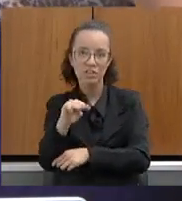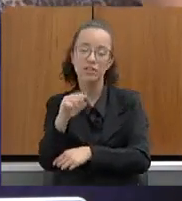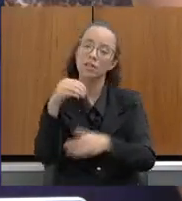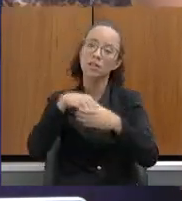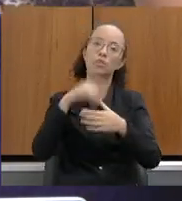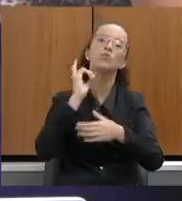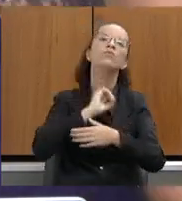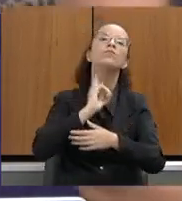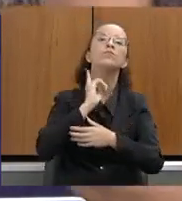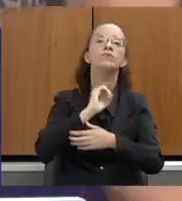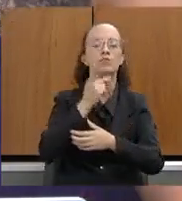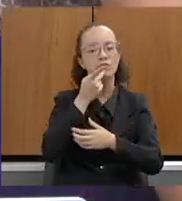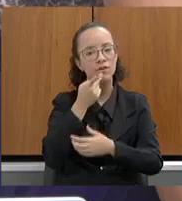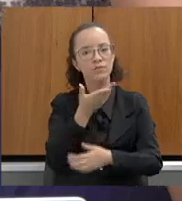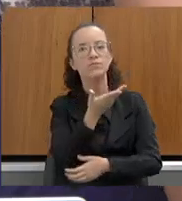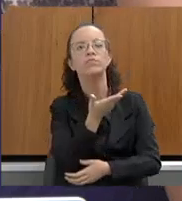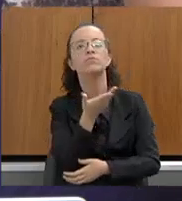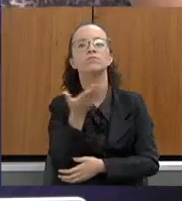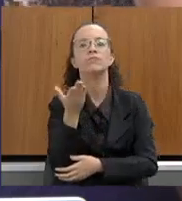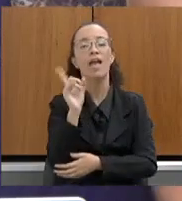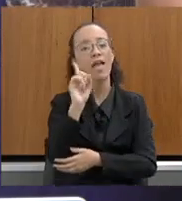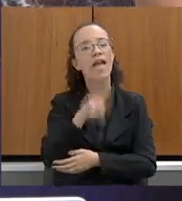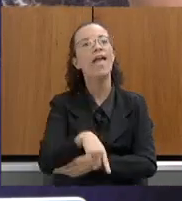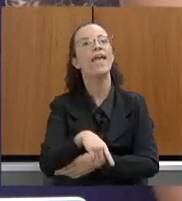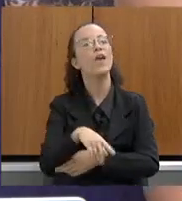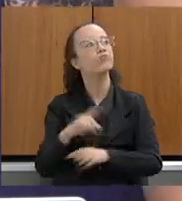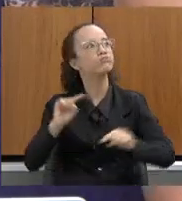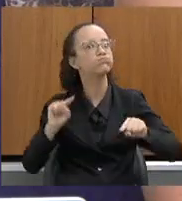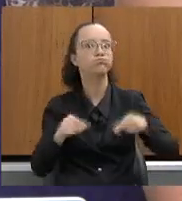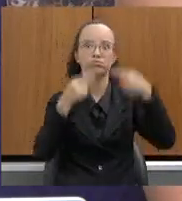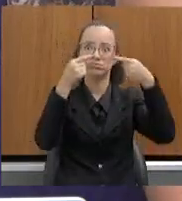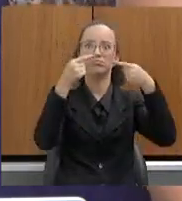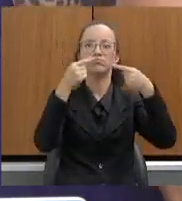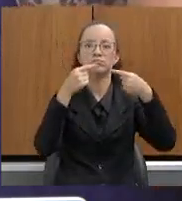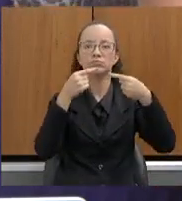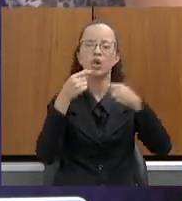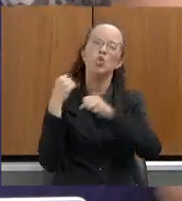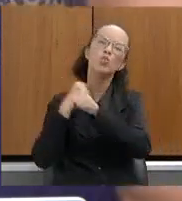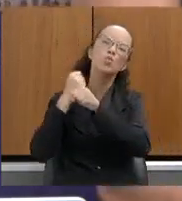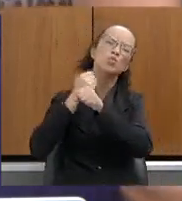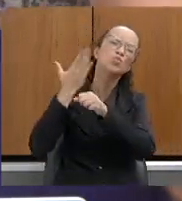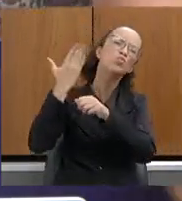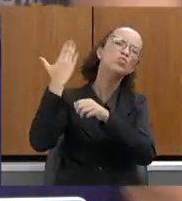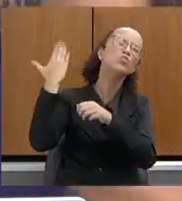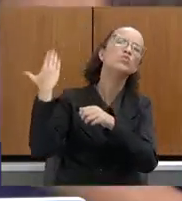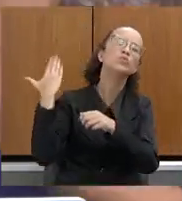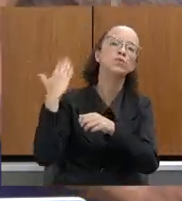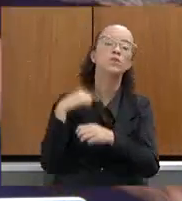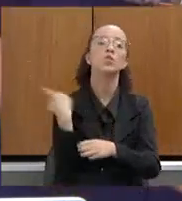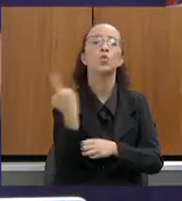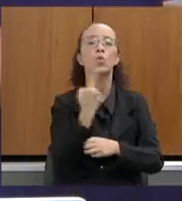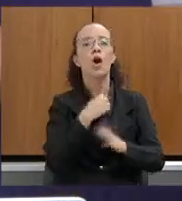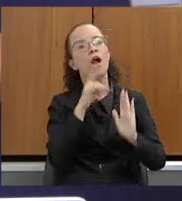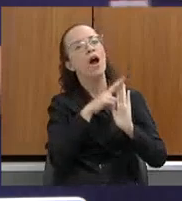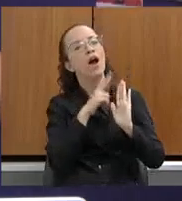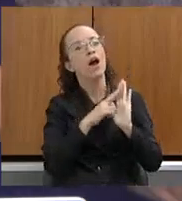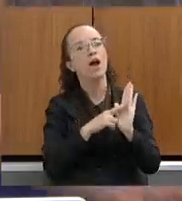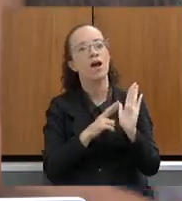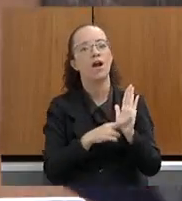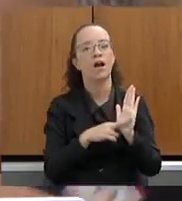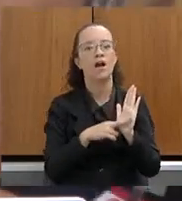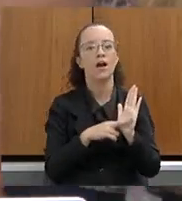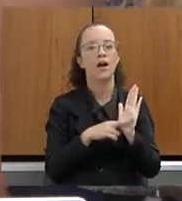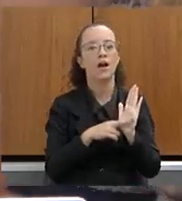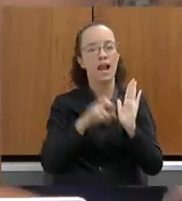como eu mencionei, de fato, esse é um grande desafio. Nos últimos anos, nós regulamentamos a